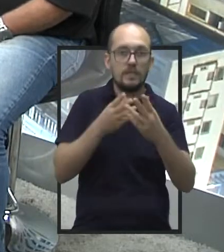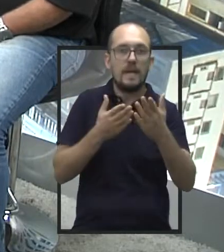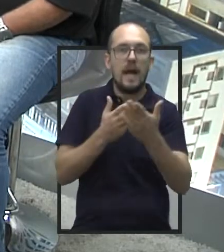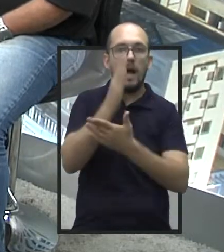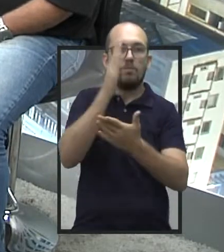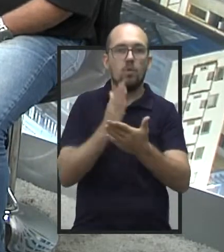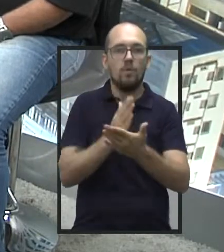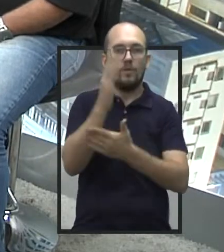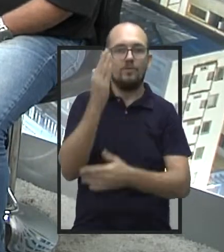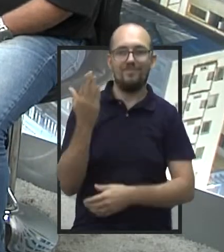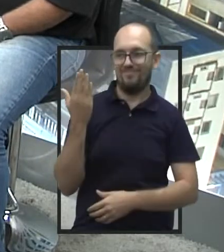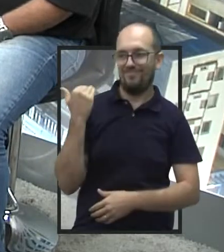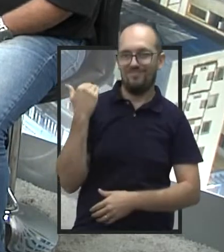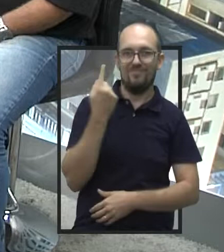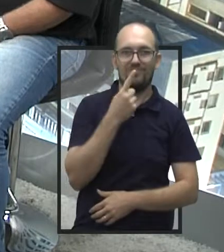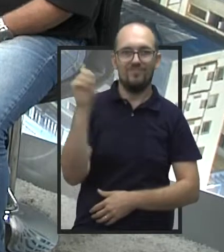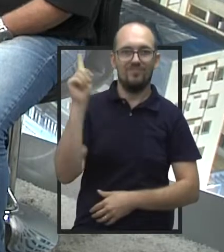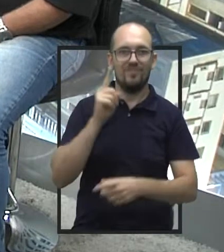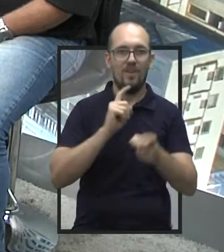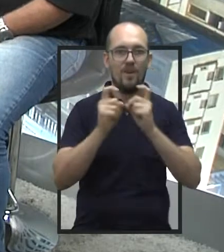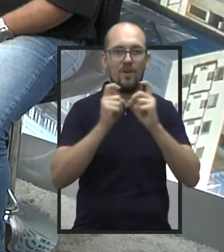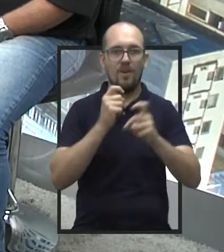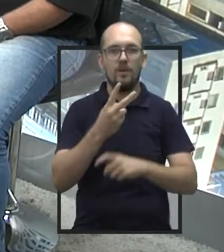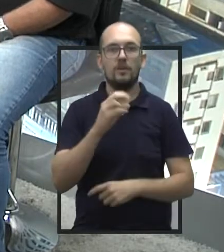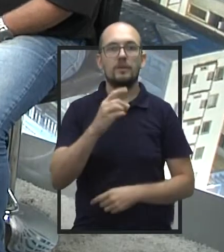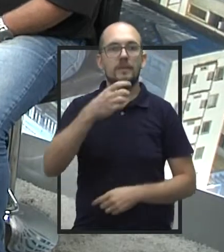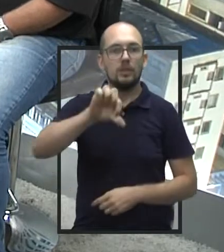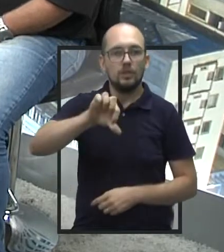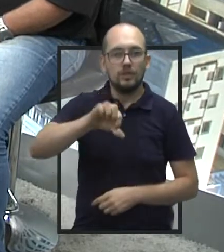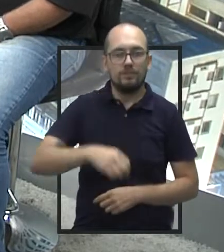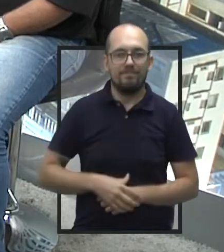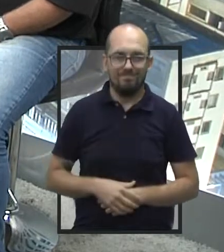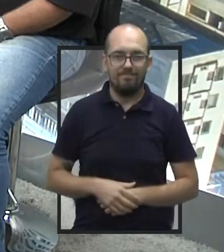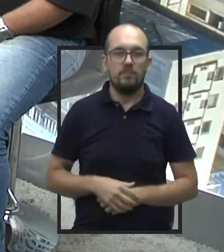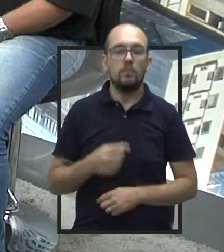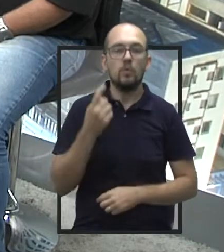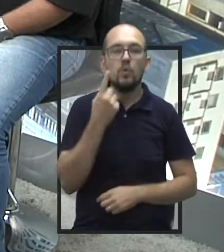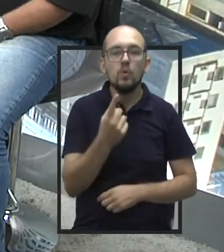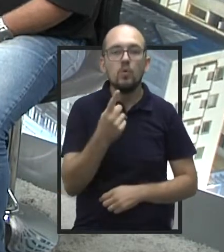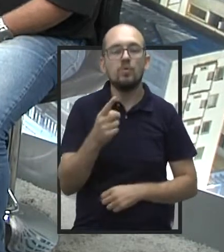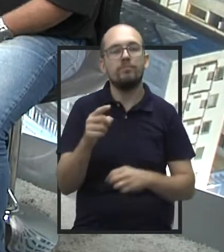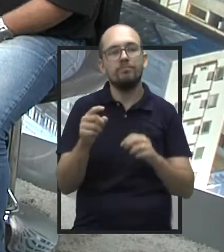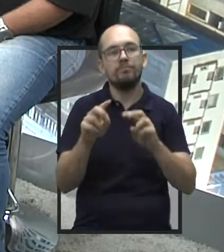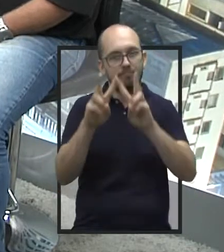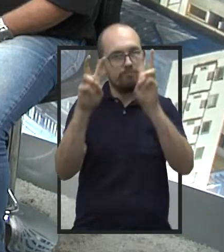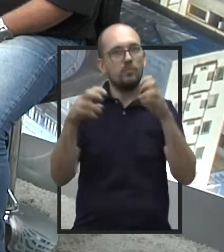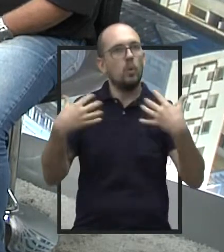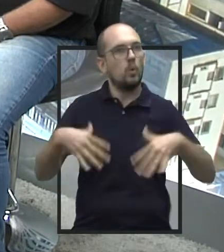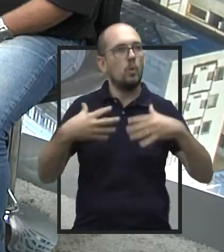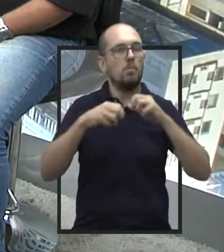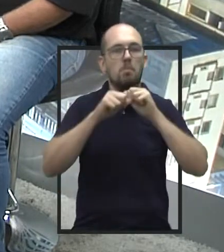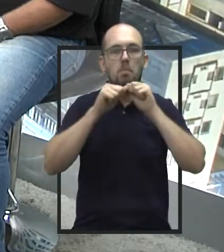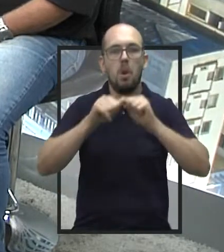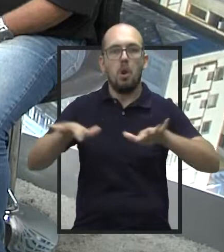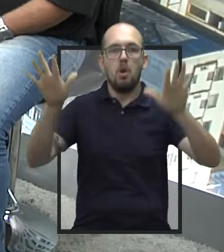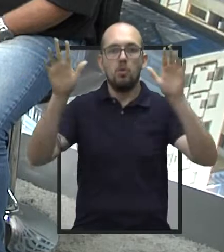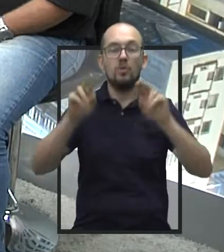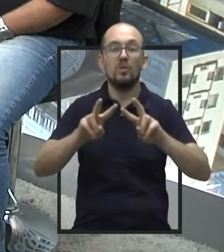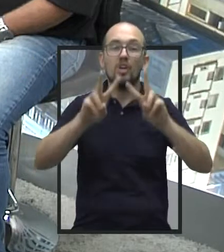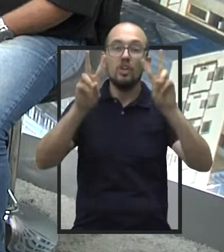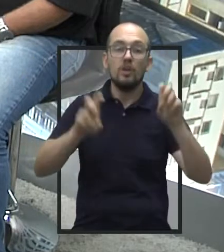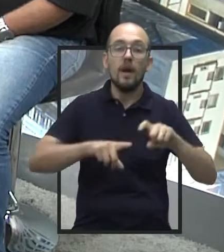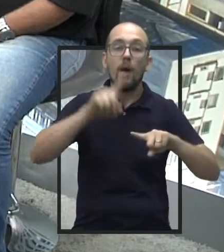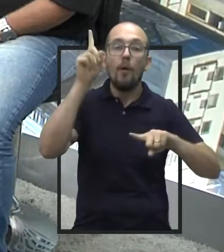na última sessão ordinária do ano de 2019. Um deles, inclusive, vem tendo bastante repercussão, que é a proibição da